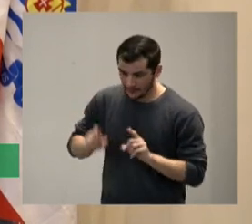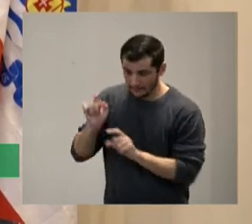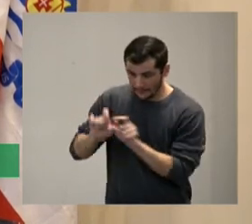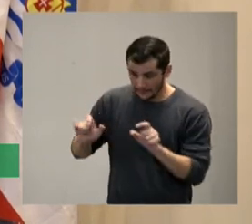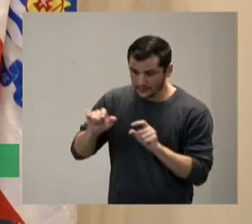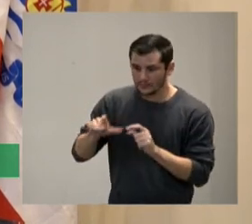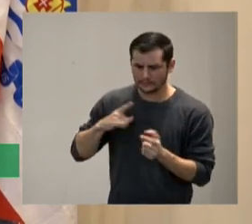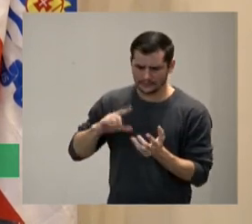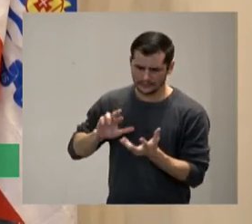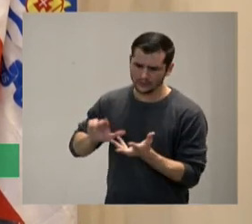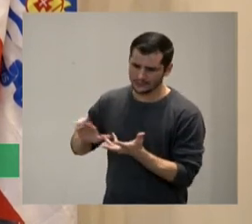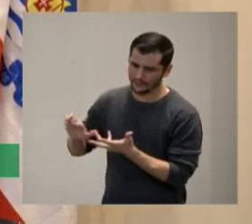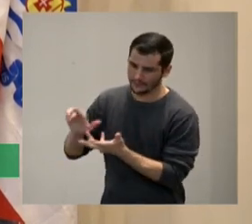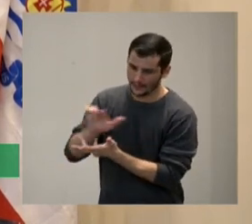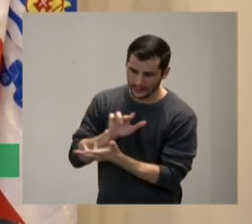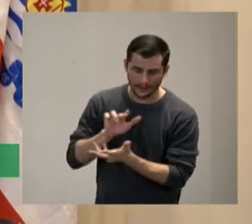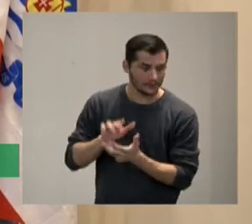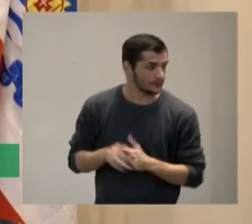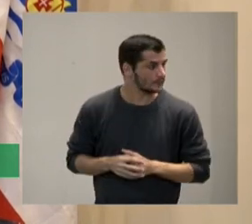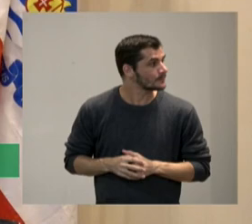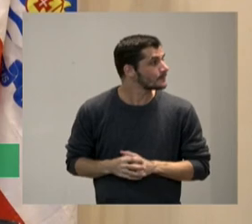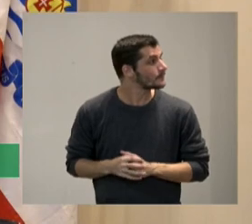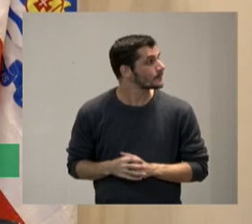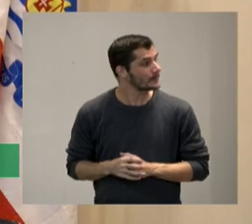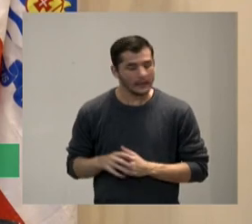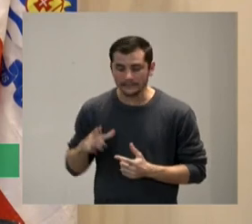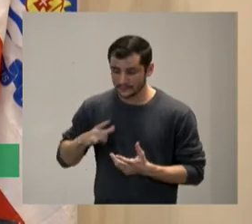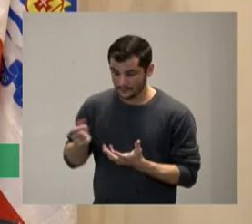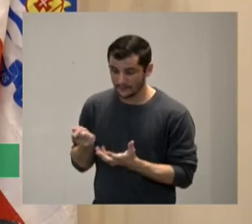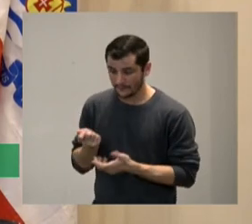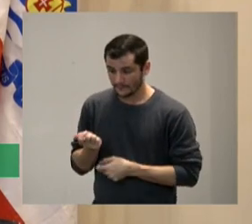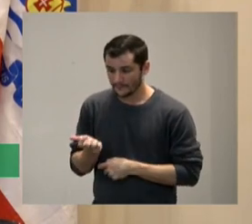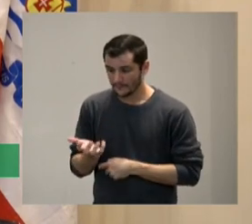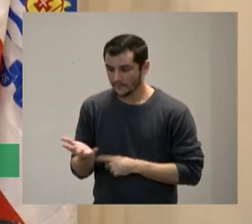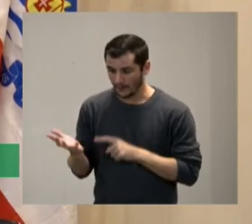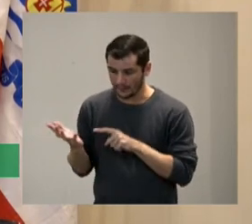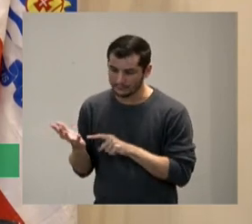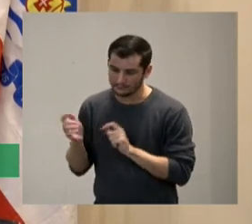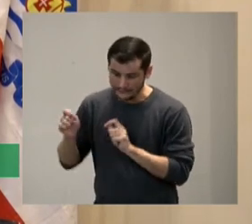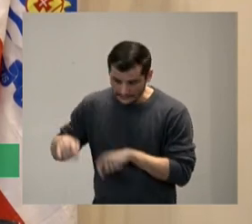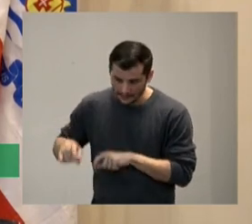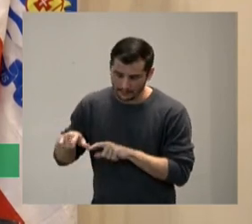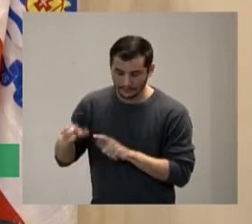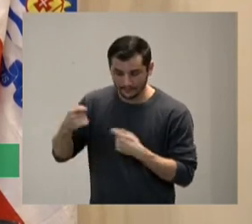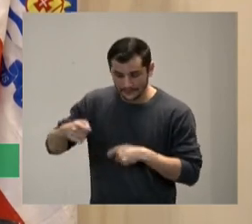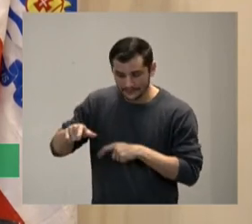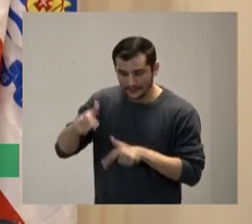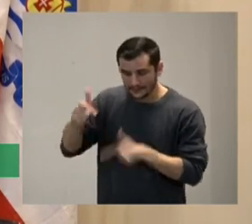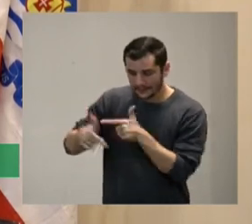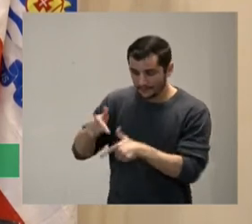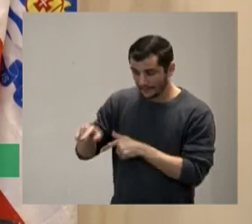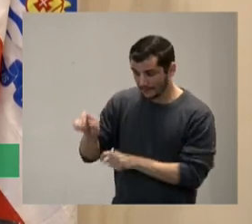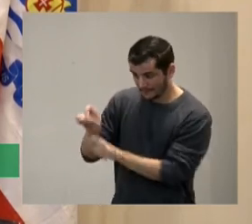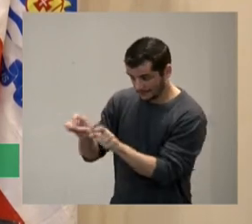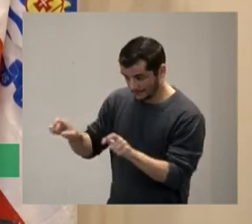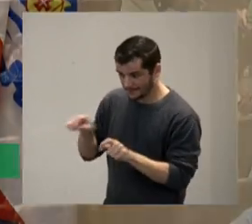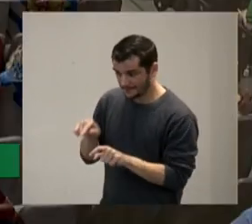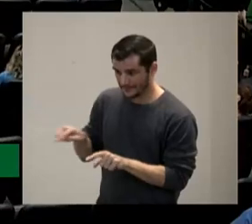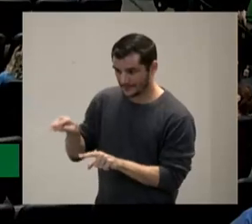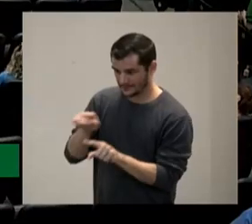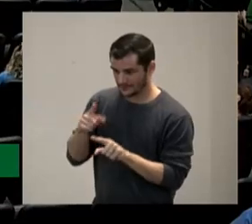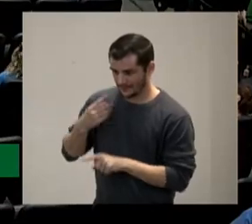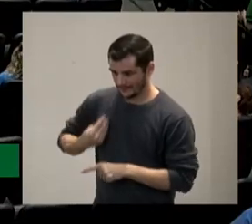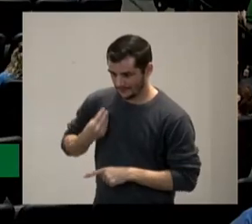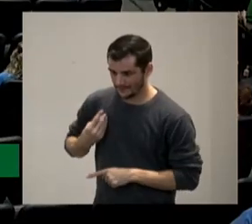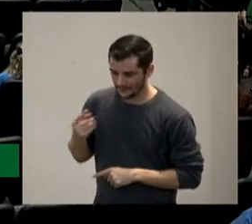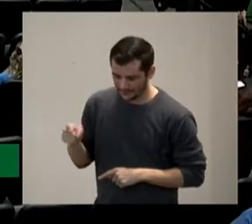a gente sabe que tem várias situações e você volta a dizer temos que trabalhar o indivíduo e